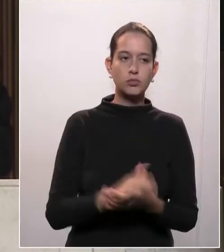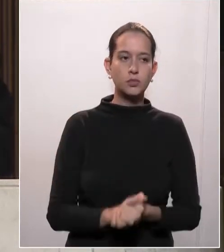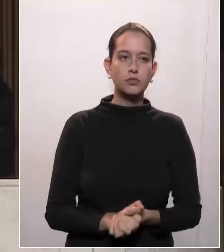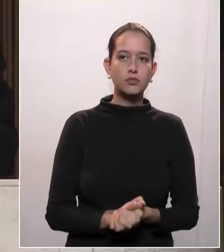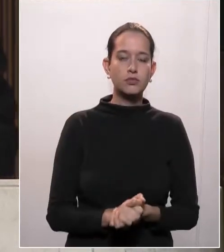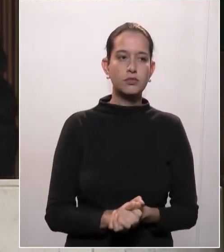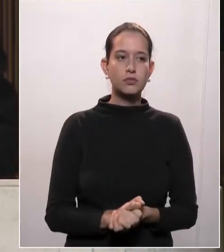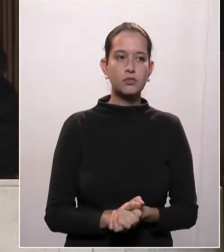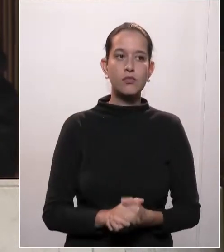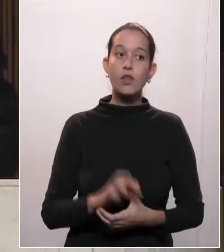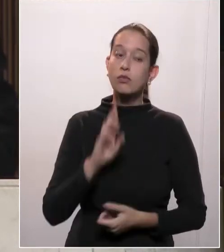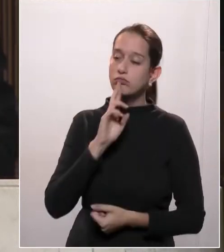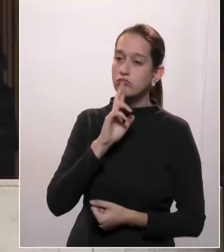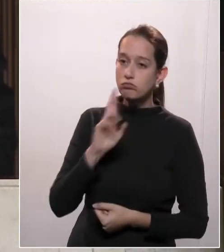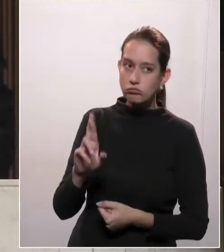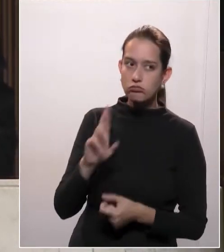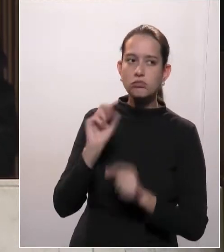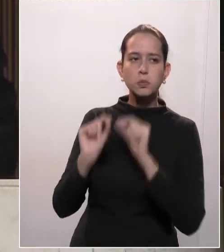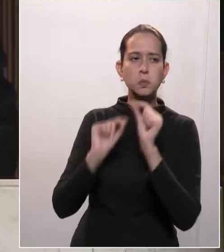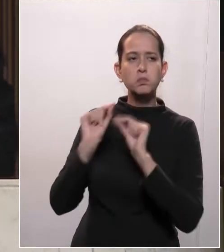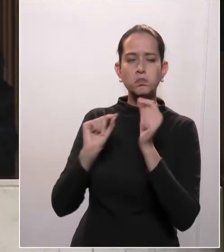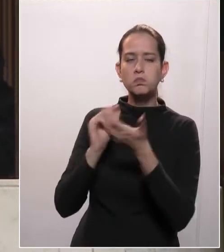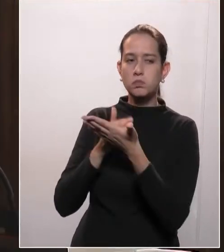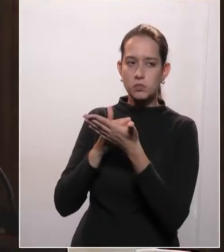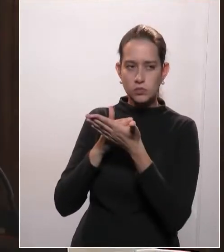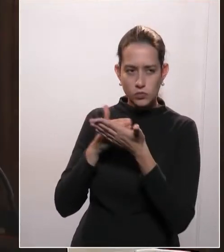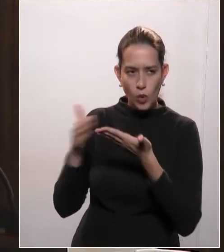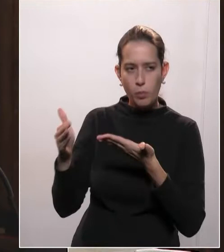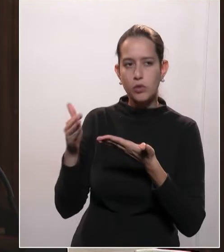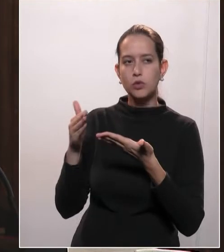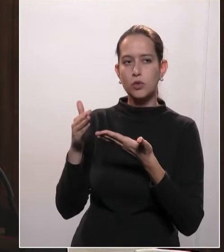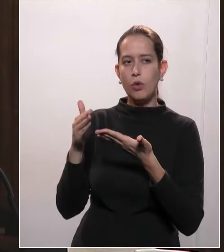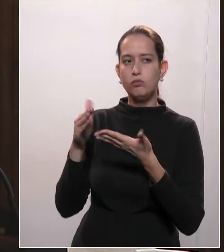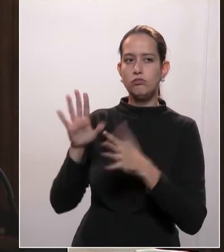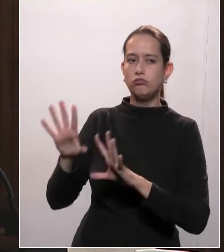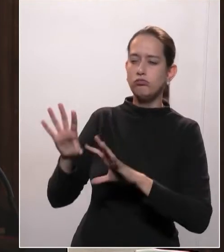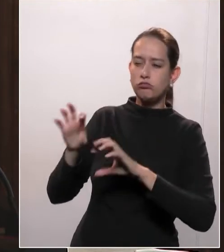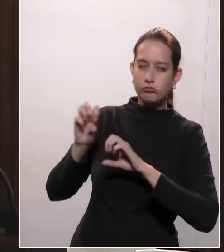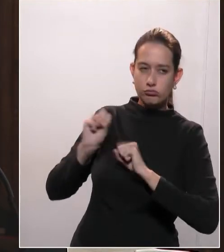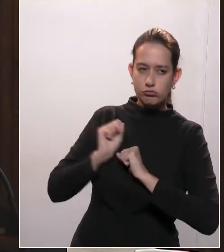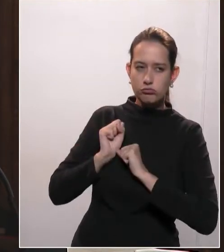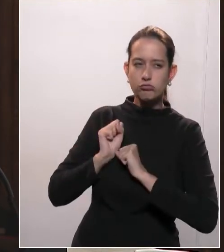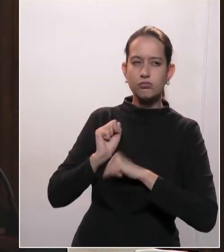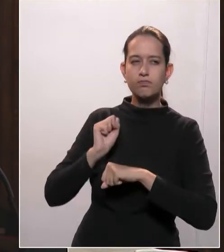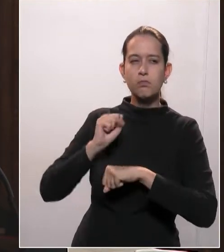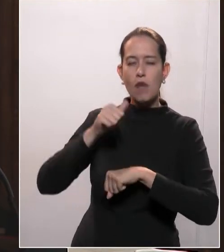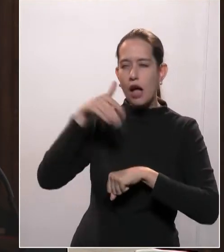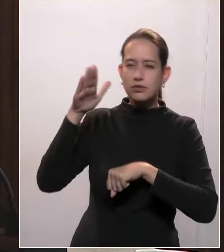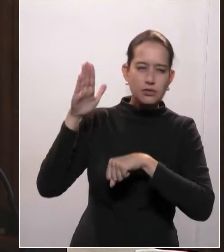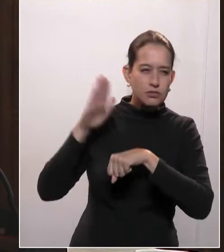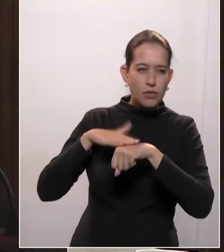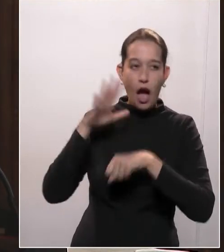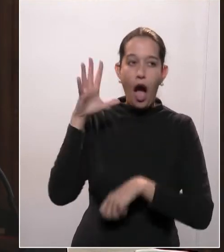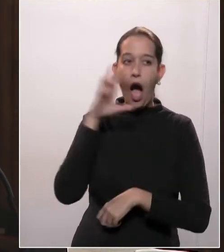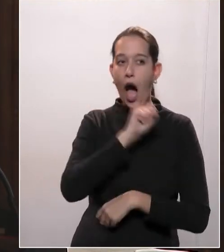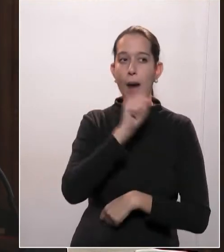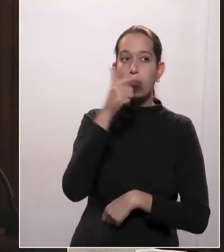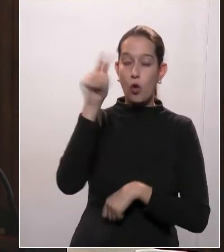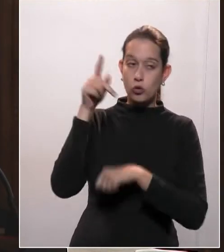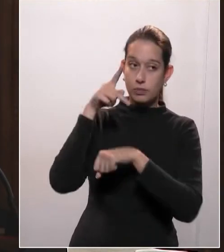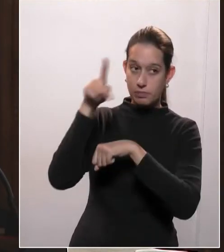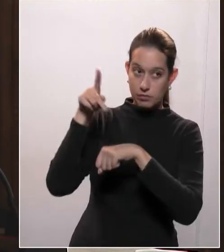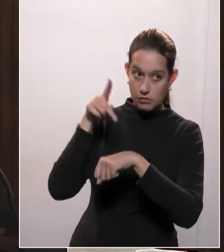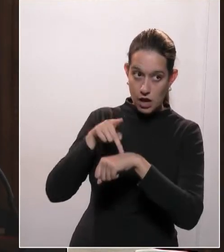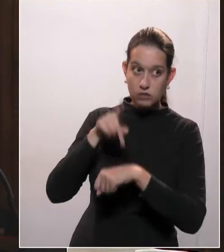inclinação de contágio nos modelos do Banco Central é mais rápida do que nos outros países. Estados